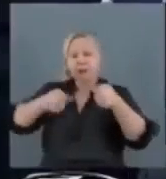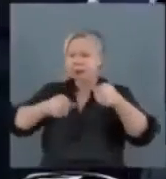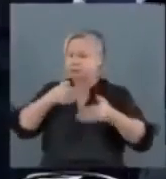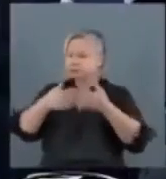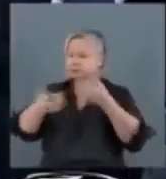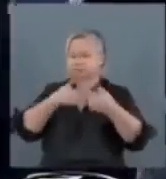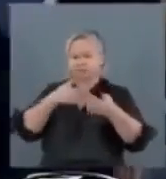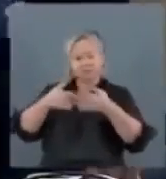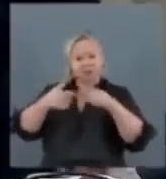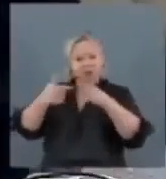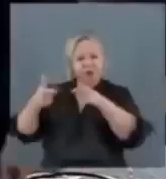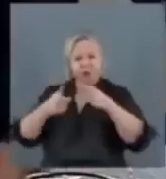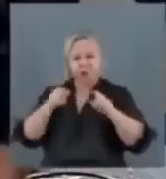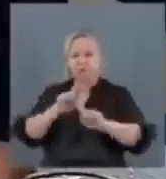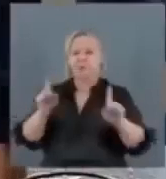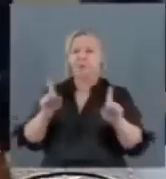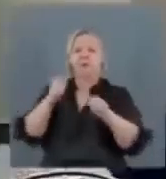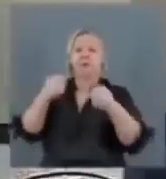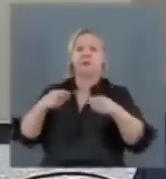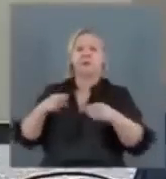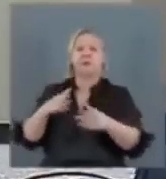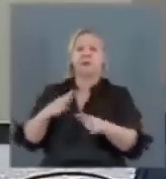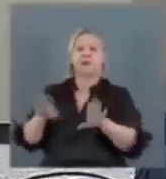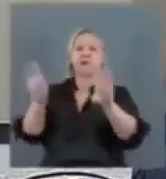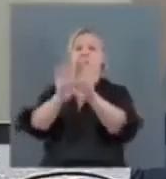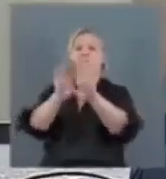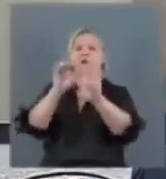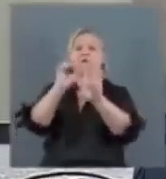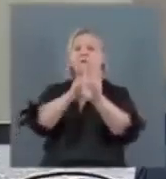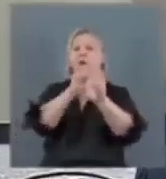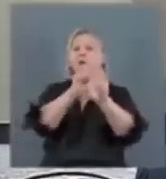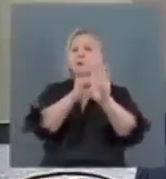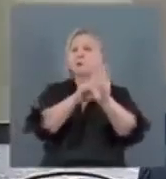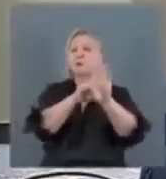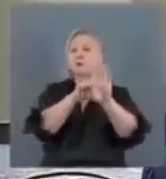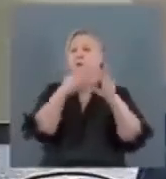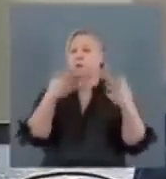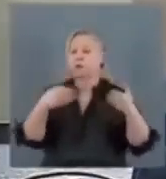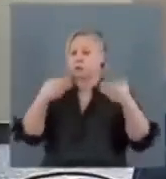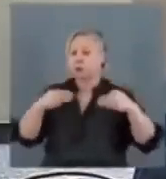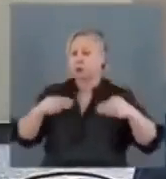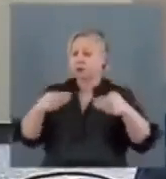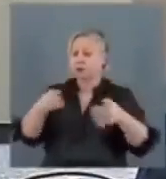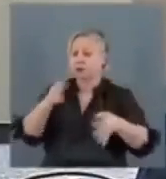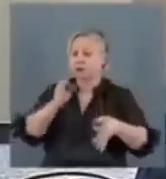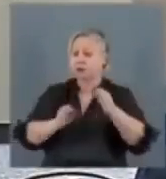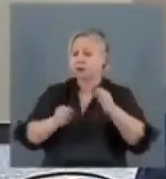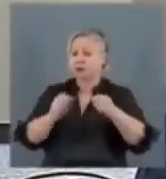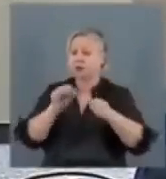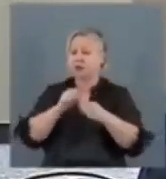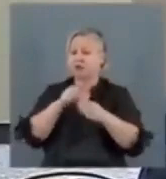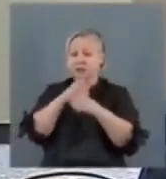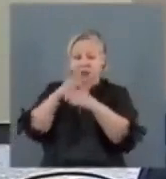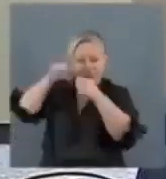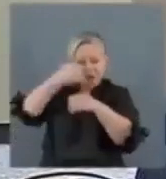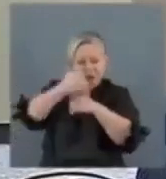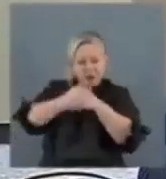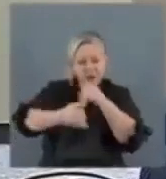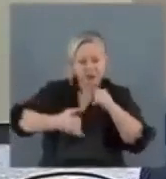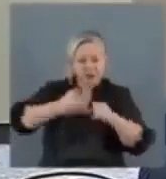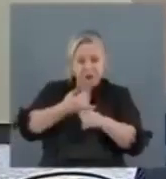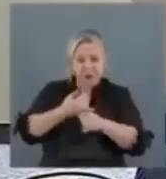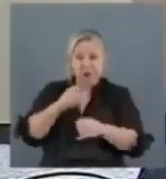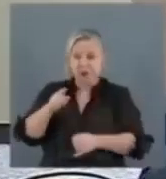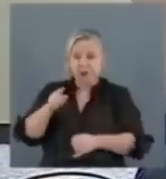lugar. Não precisa o senhor ir para a porta do Ministério da Justiça fazer vídeo de internet. Porque se o senhor é da